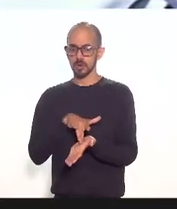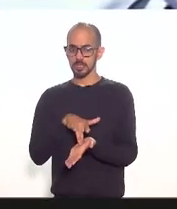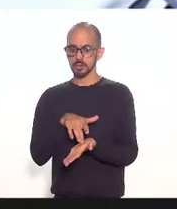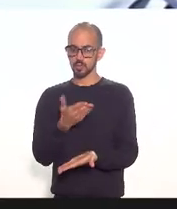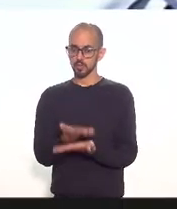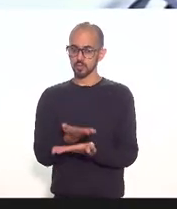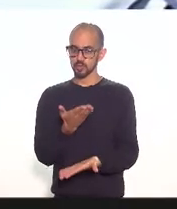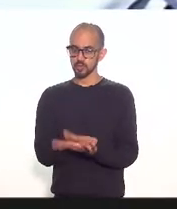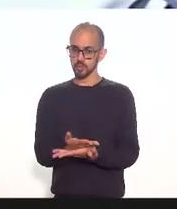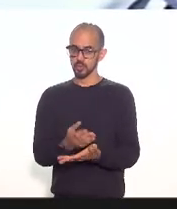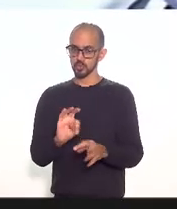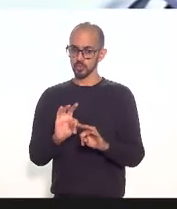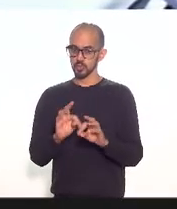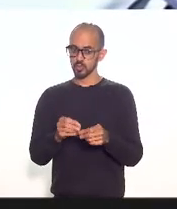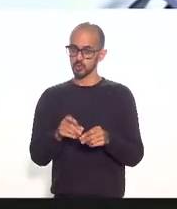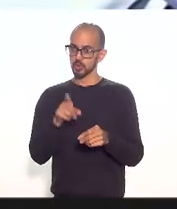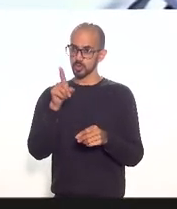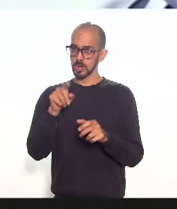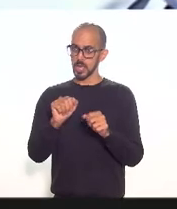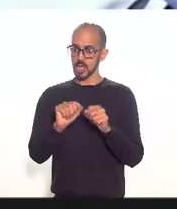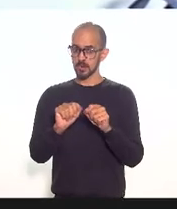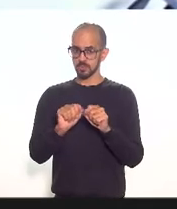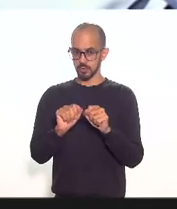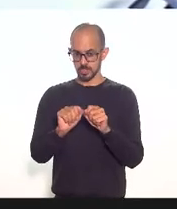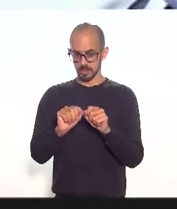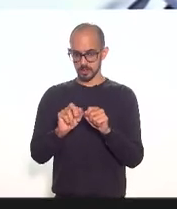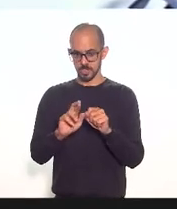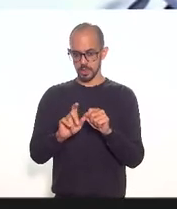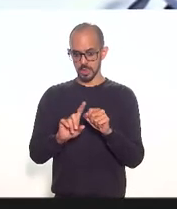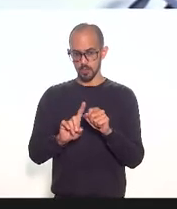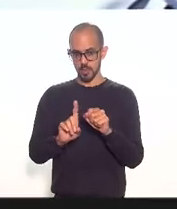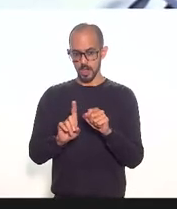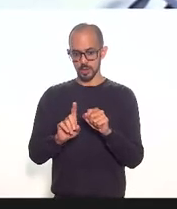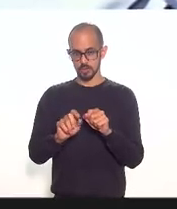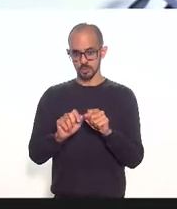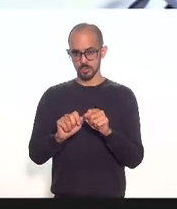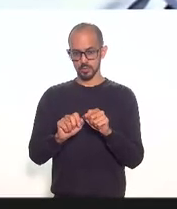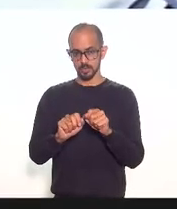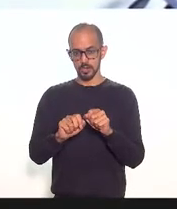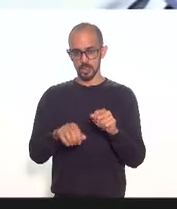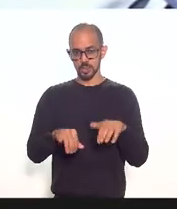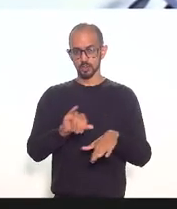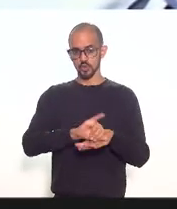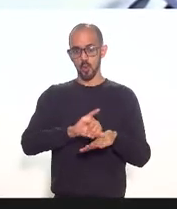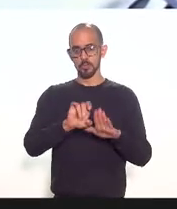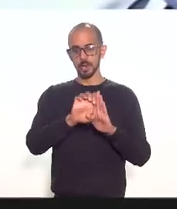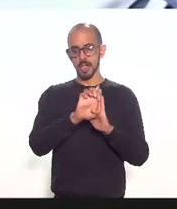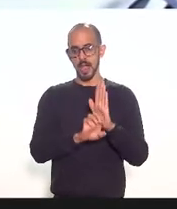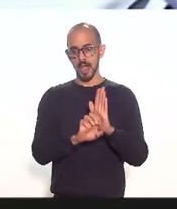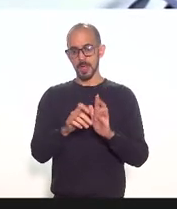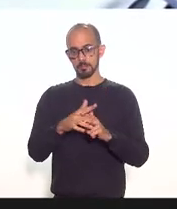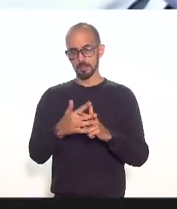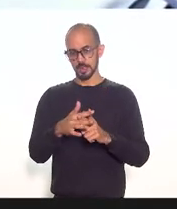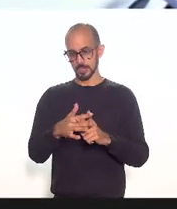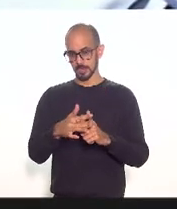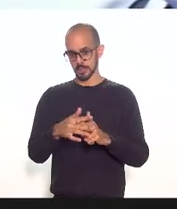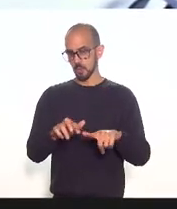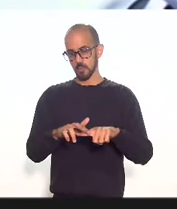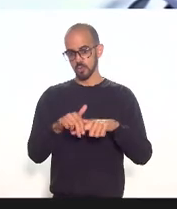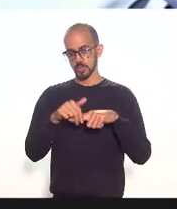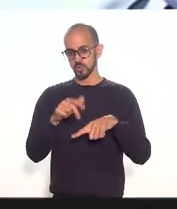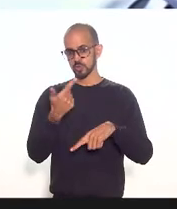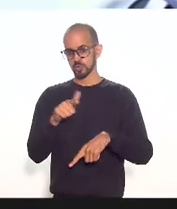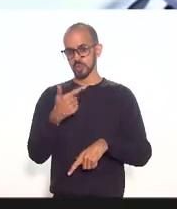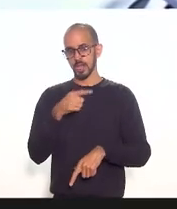no que ele redigiu e não o que será emendado então não há dúvida sobre isso o executivo só